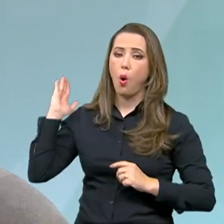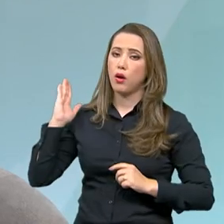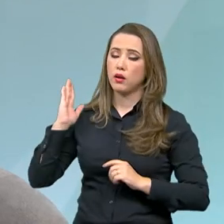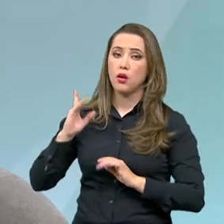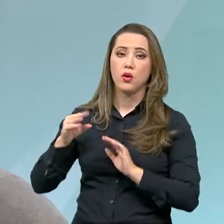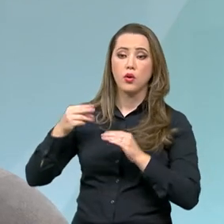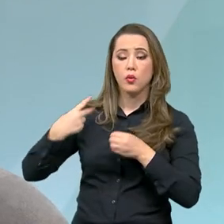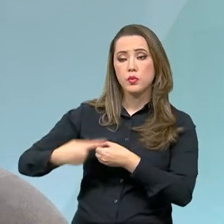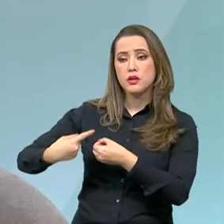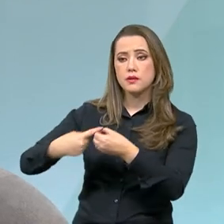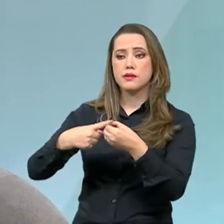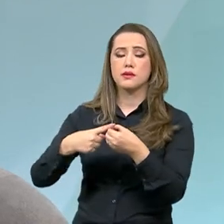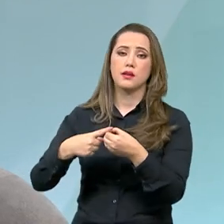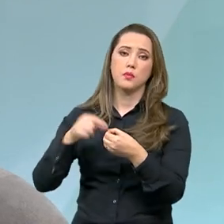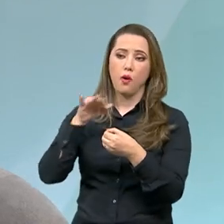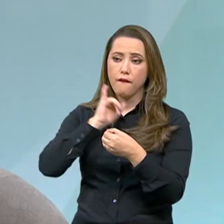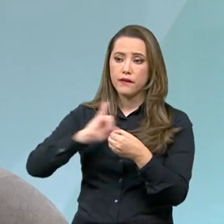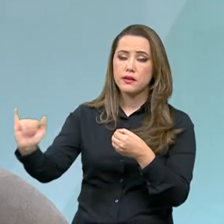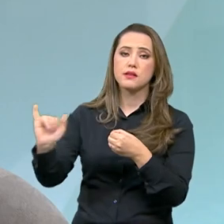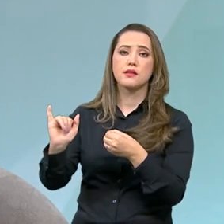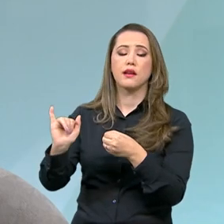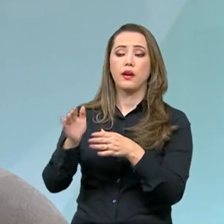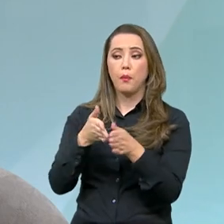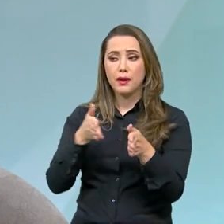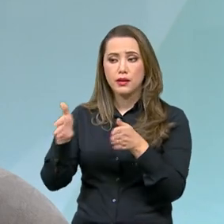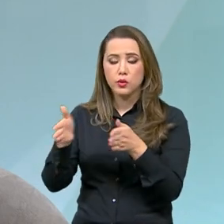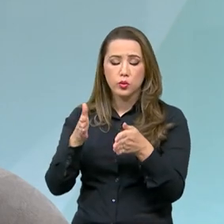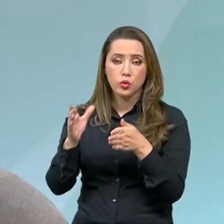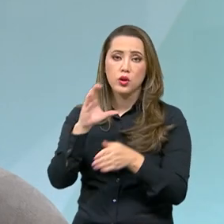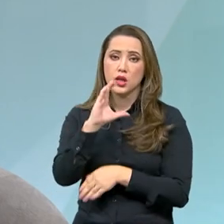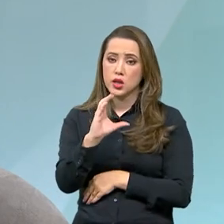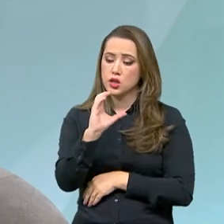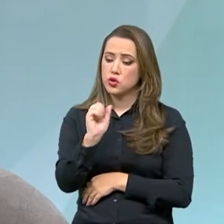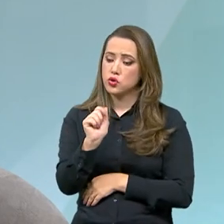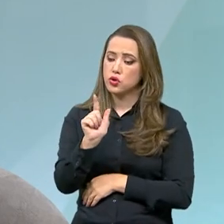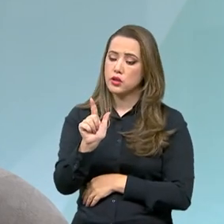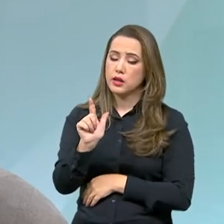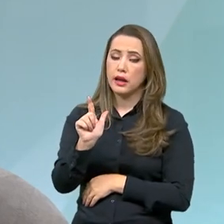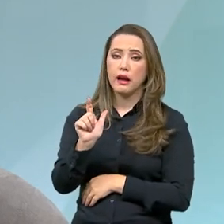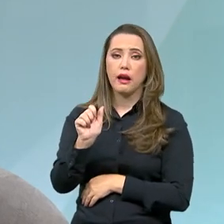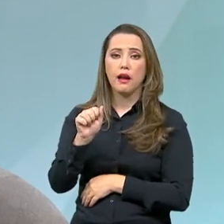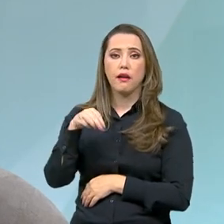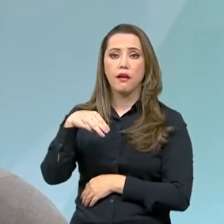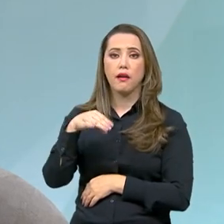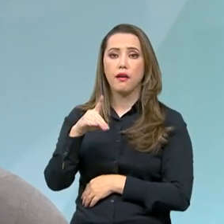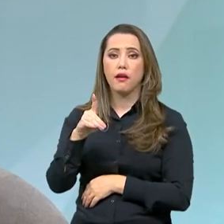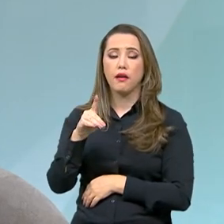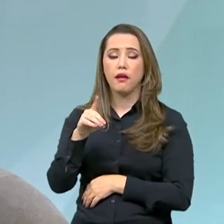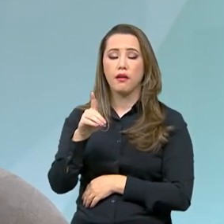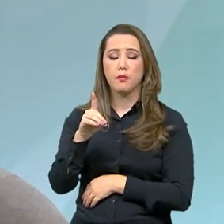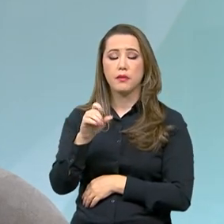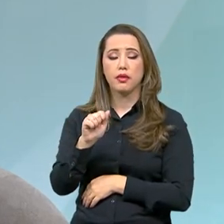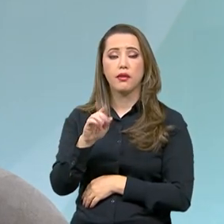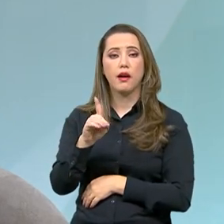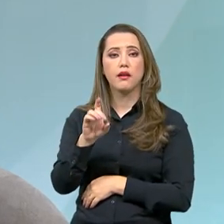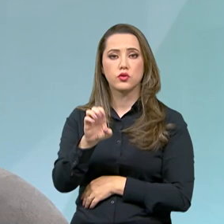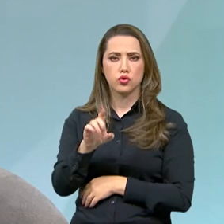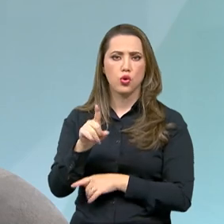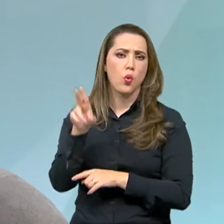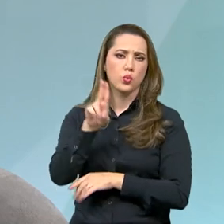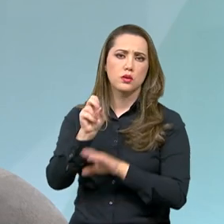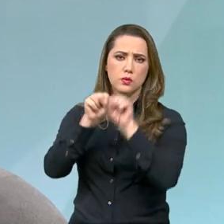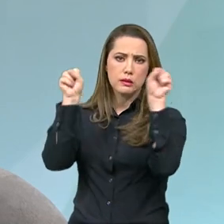o estado de emergência ou calamidade pública e ele pede o reconhecimento federal para a Defesa Civil Nacional via sistema. O sistema chama